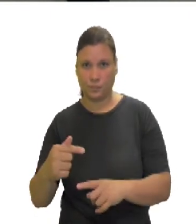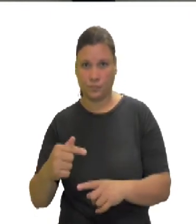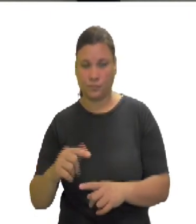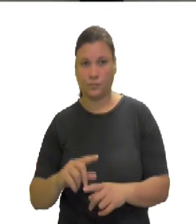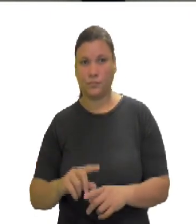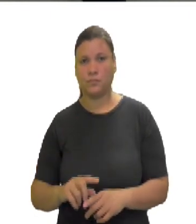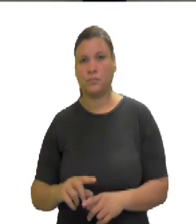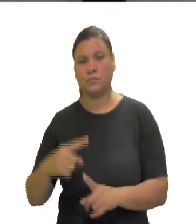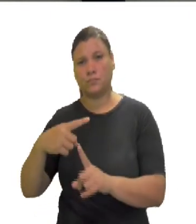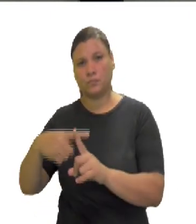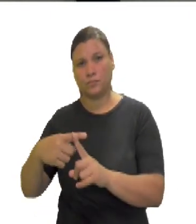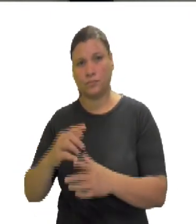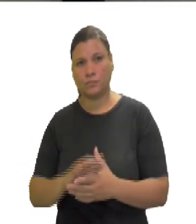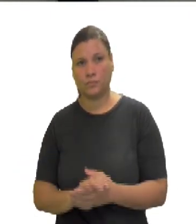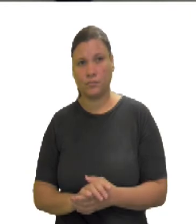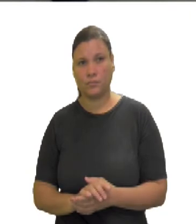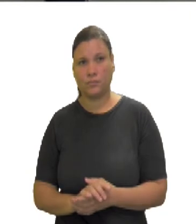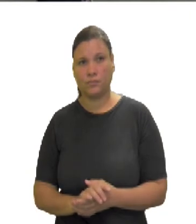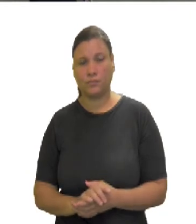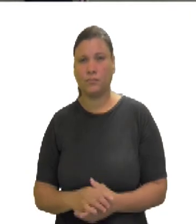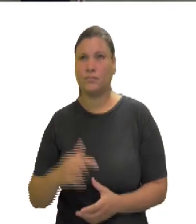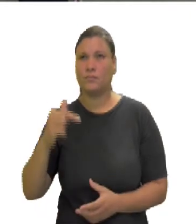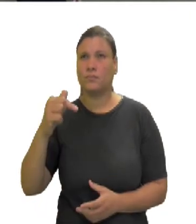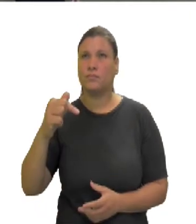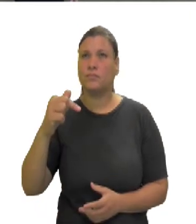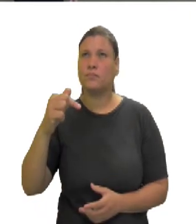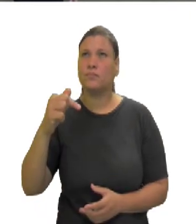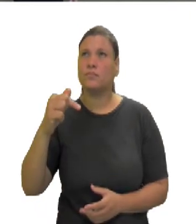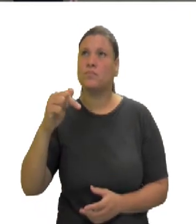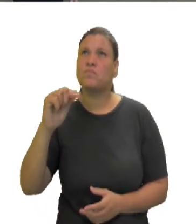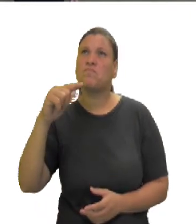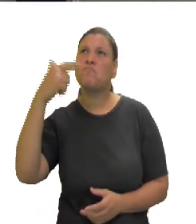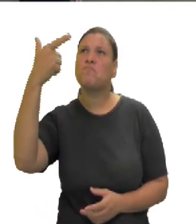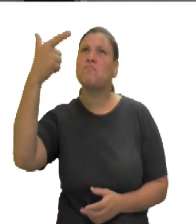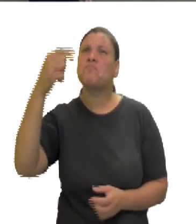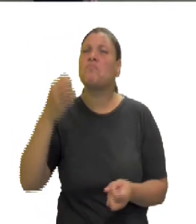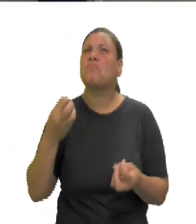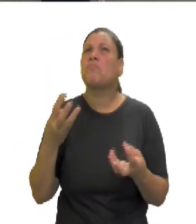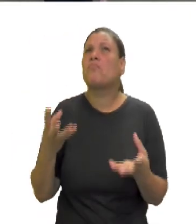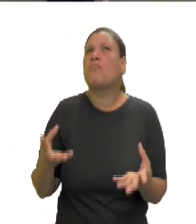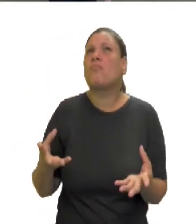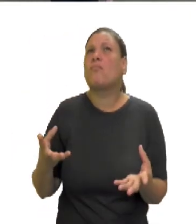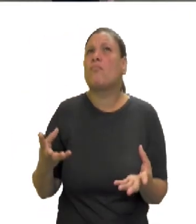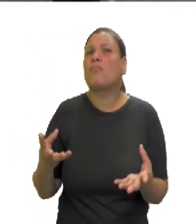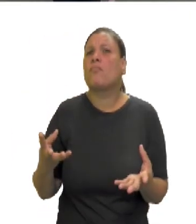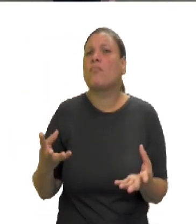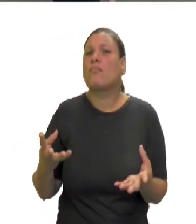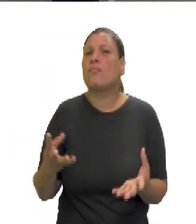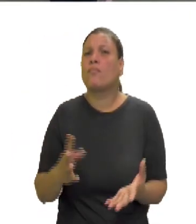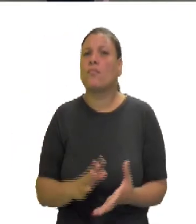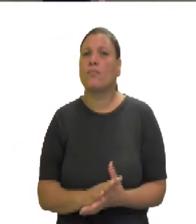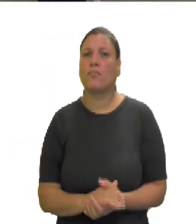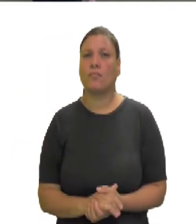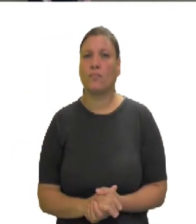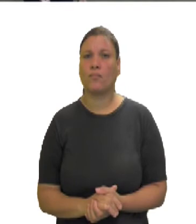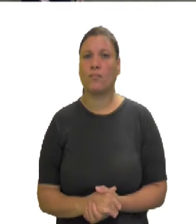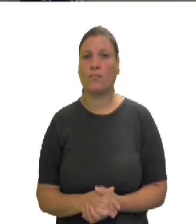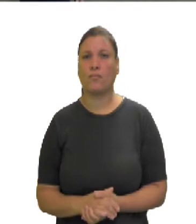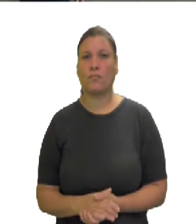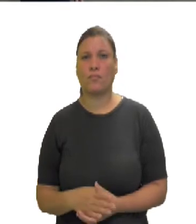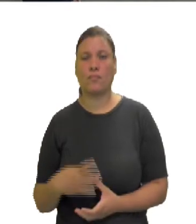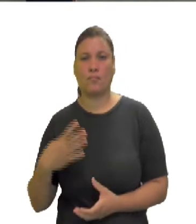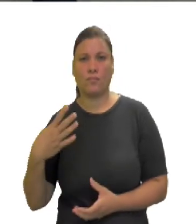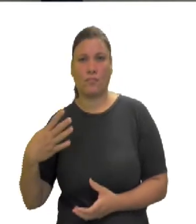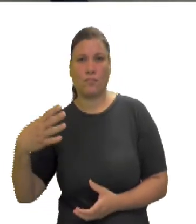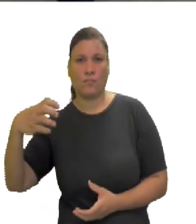mais o quadrado do segundo. Quanto que é o quadrado de 7? 7 vezes 7,